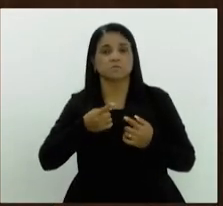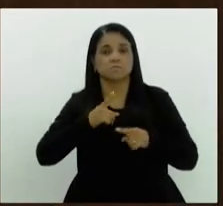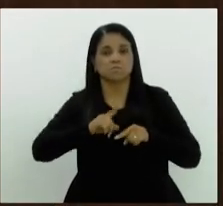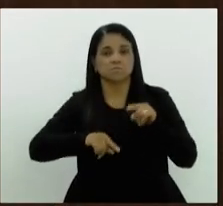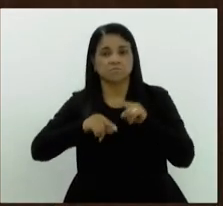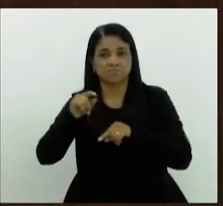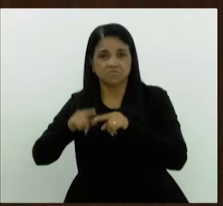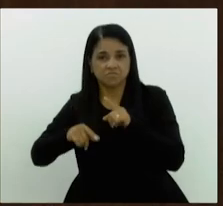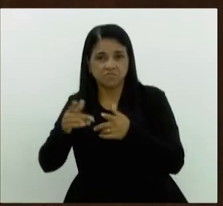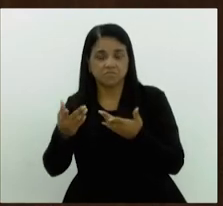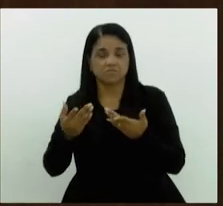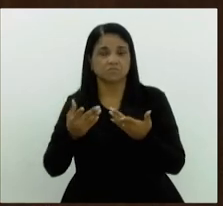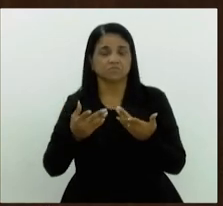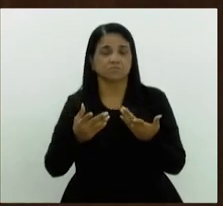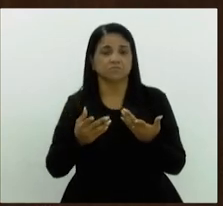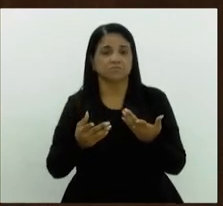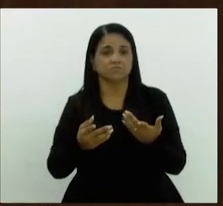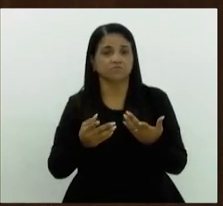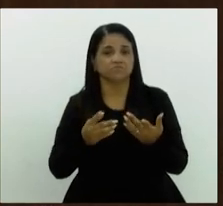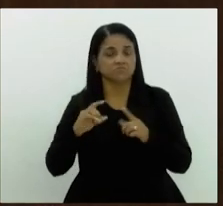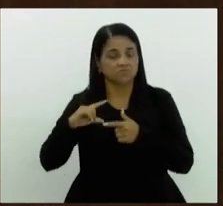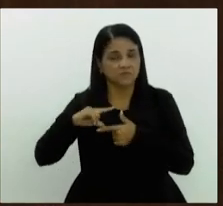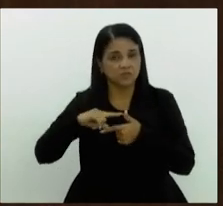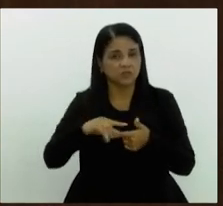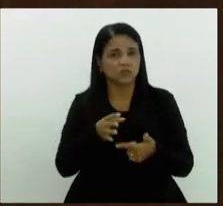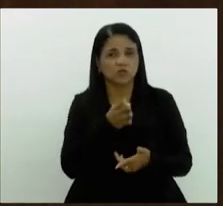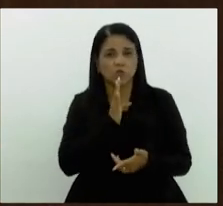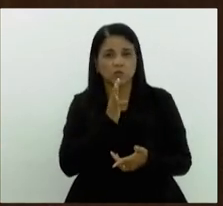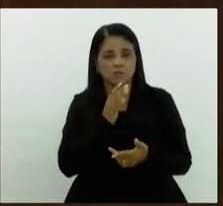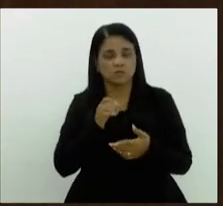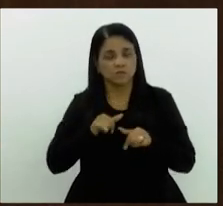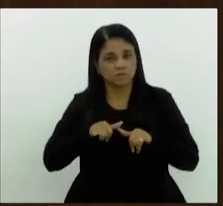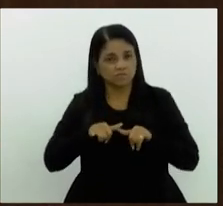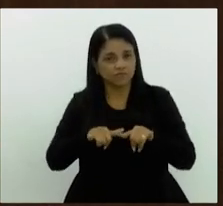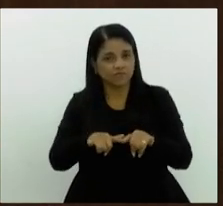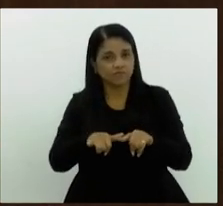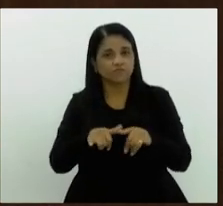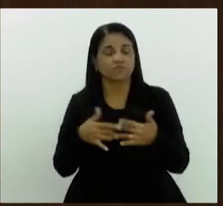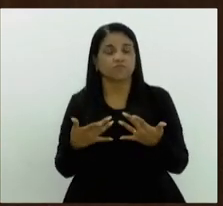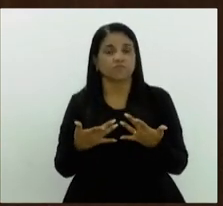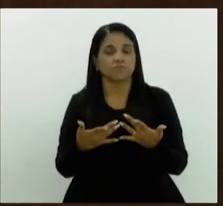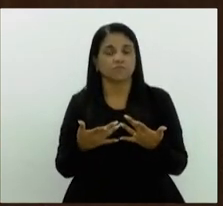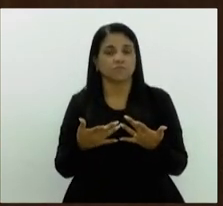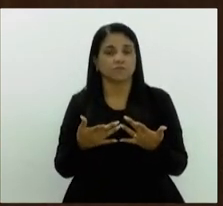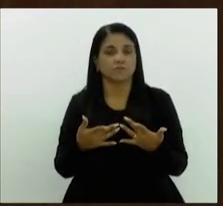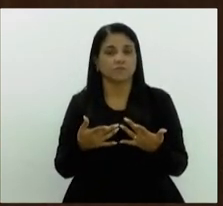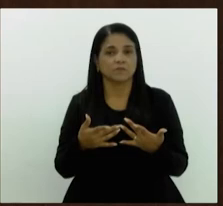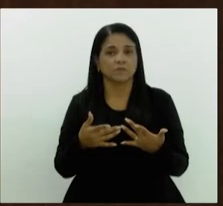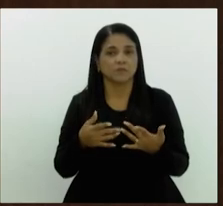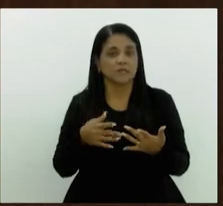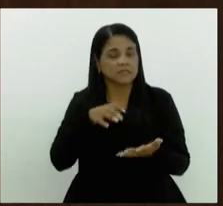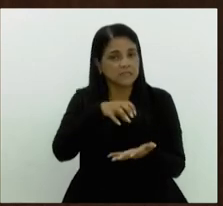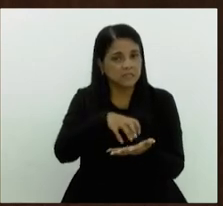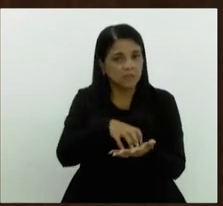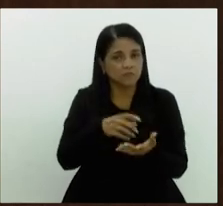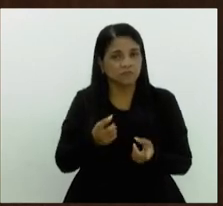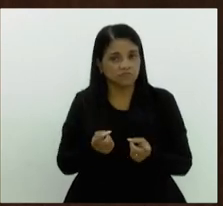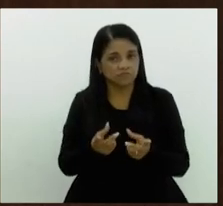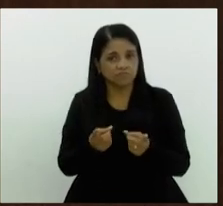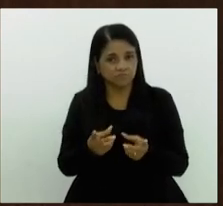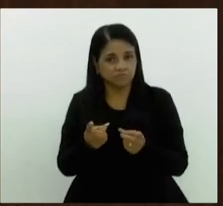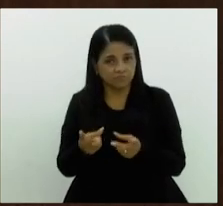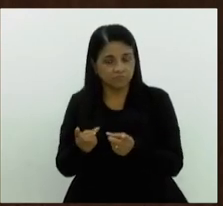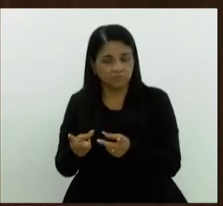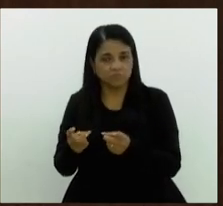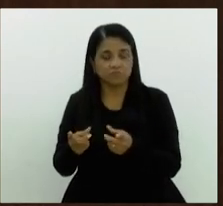junto aos produtos originais tradicionalmente conhecidos em mercados supermercados hipermercados centros comerciais e demais